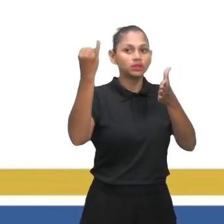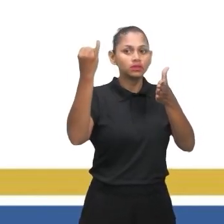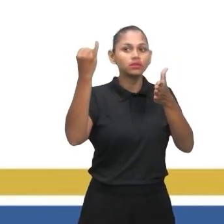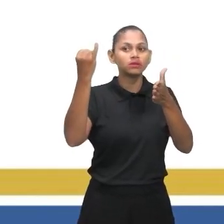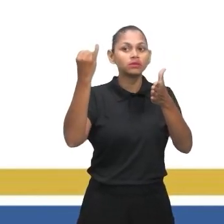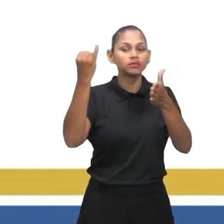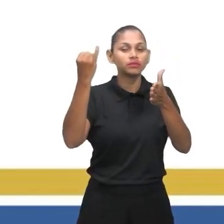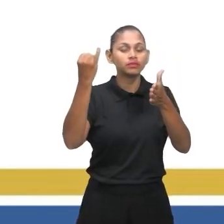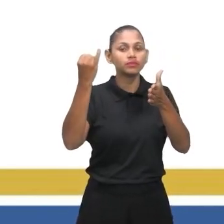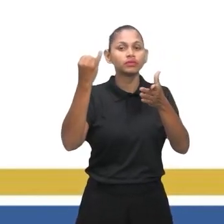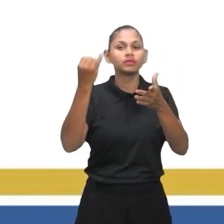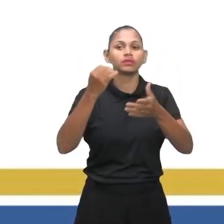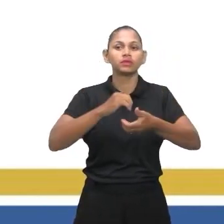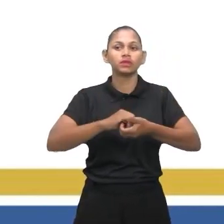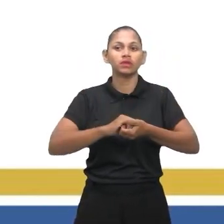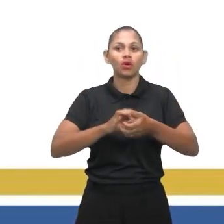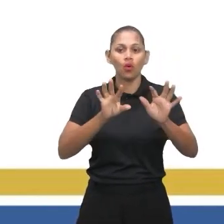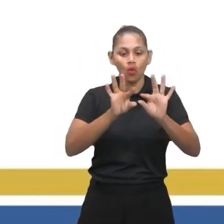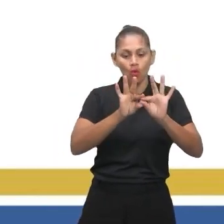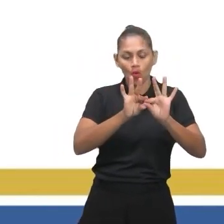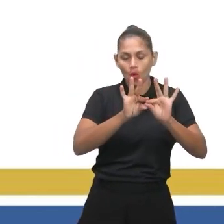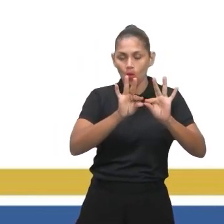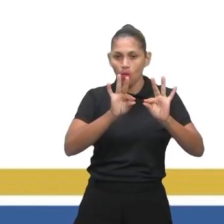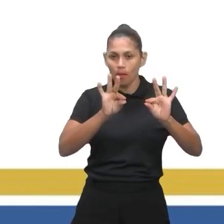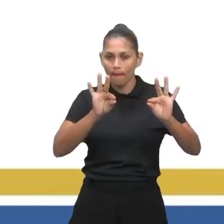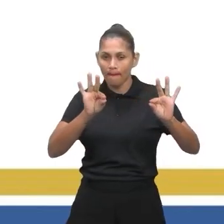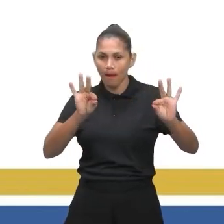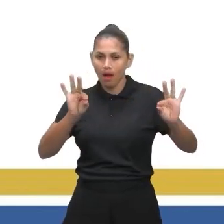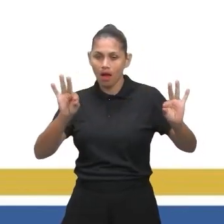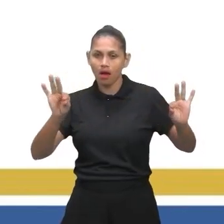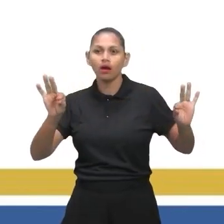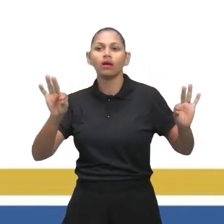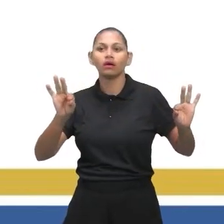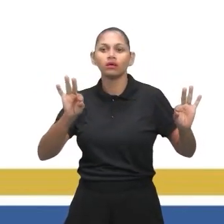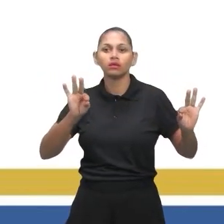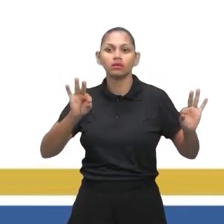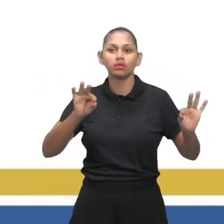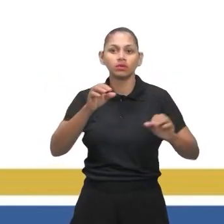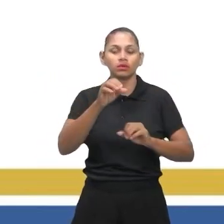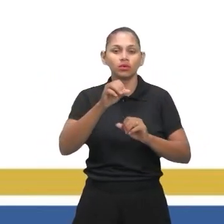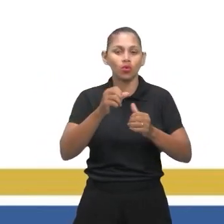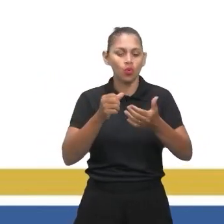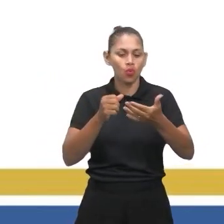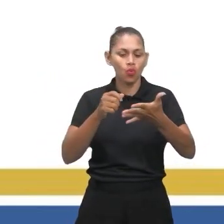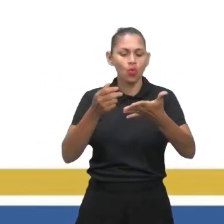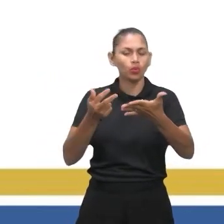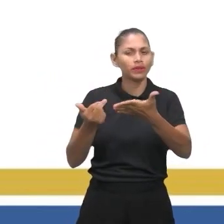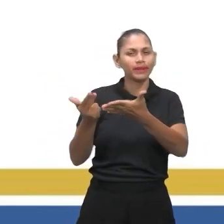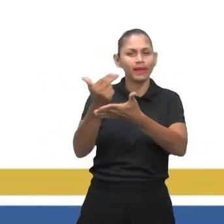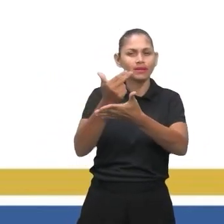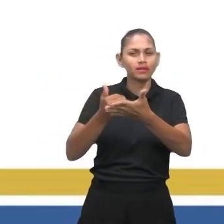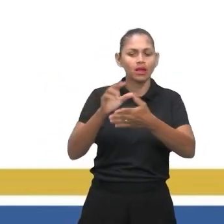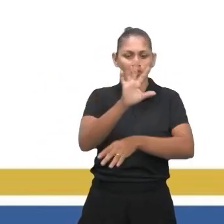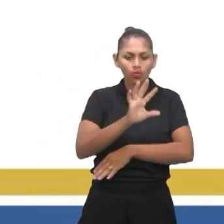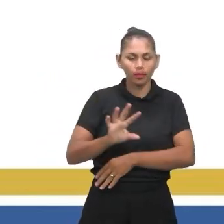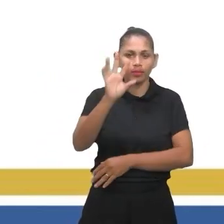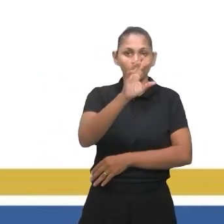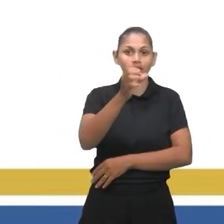eu vou tomar como referência o comprimento. Comprimento, o tamanho do desenho é o quê? 160 centímetros. E o tamanho real?